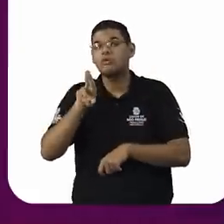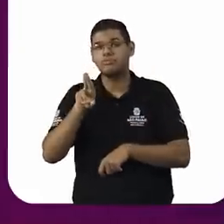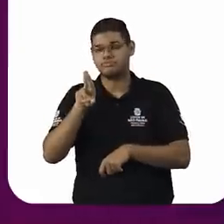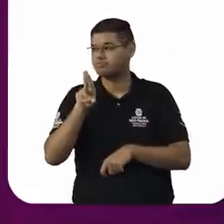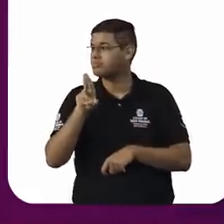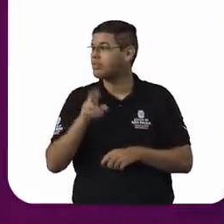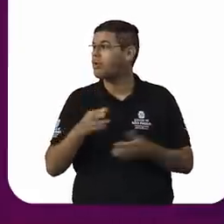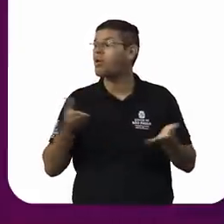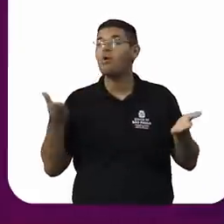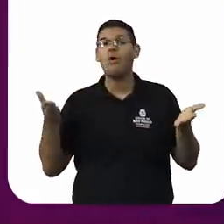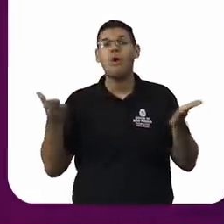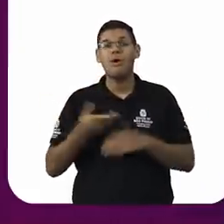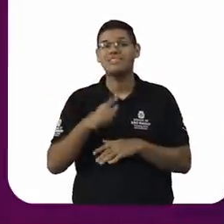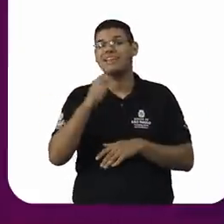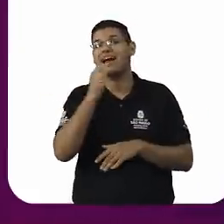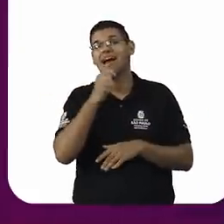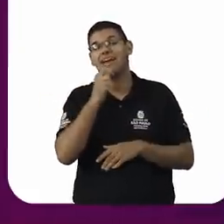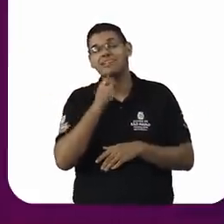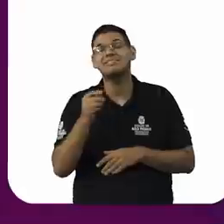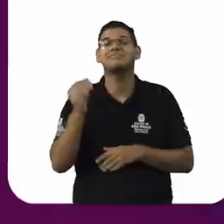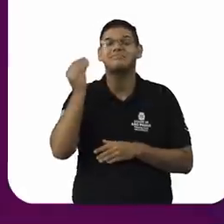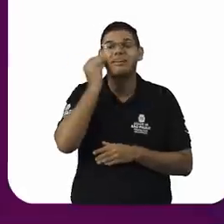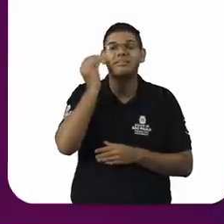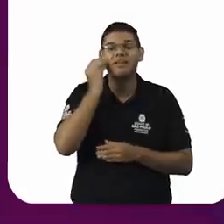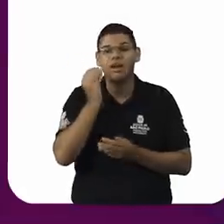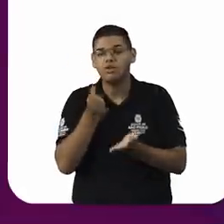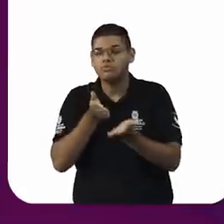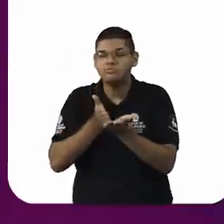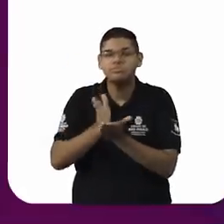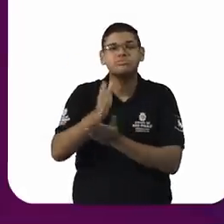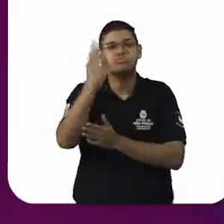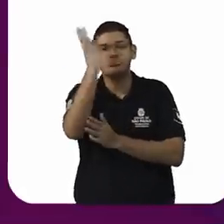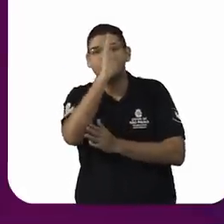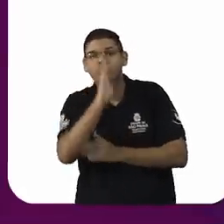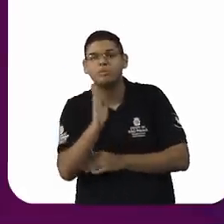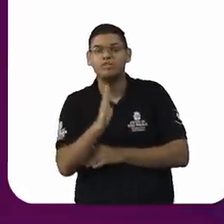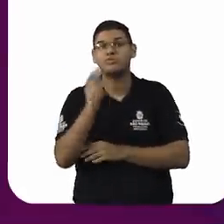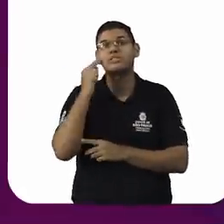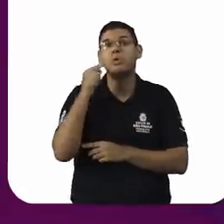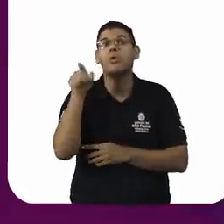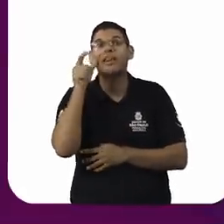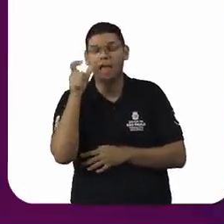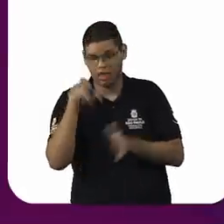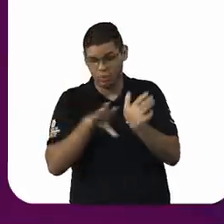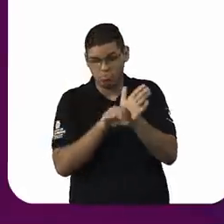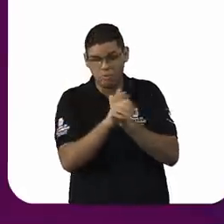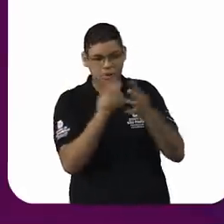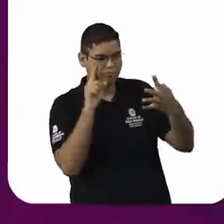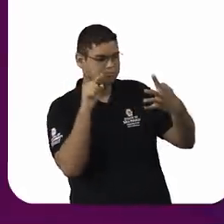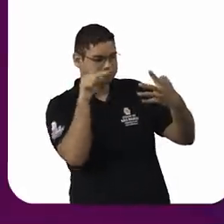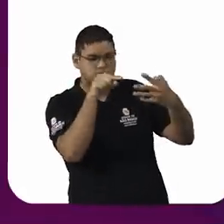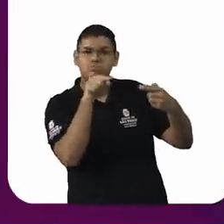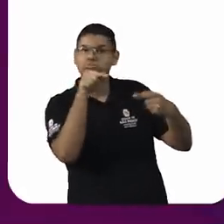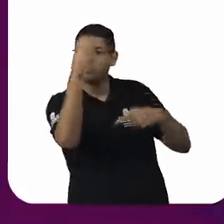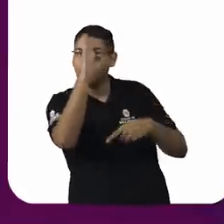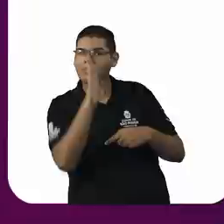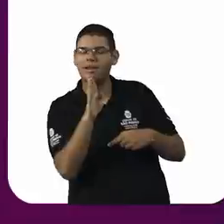Ainda não estamos figurando no mapa como um país fundamentalista. Não estamos. Se você olhar lá no mapa, a gente ainda está com uma cor